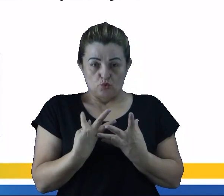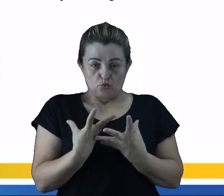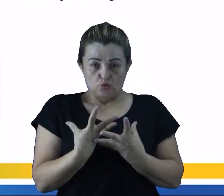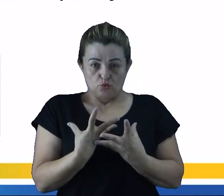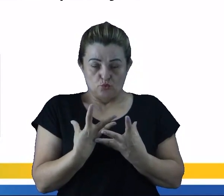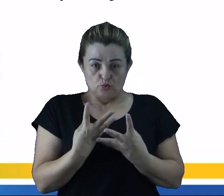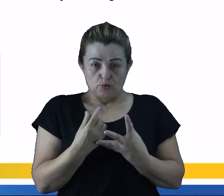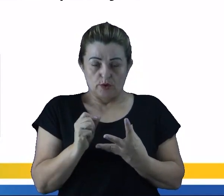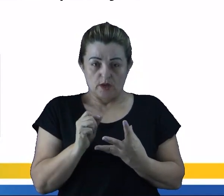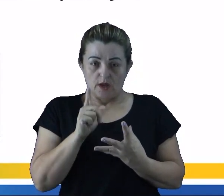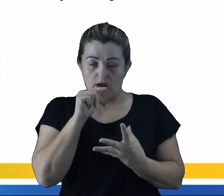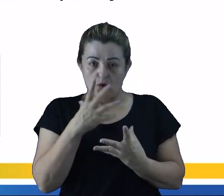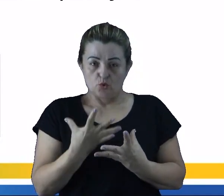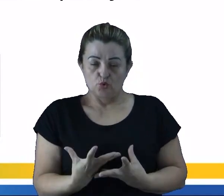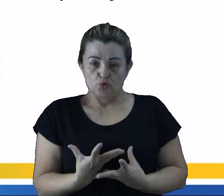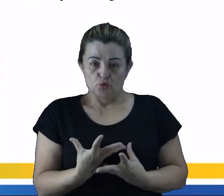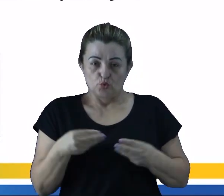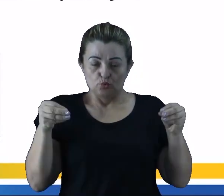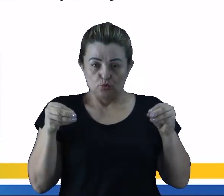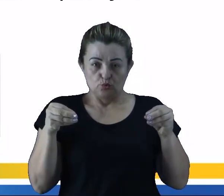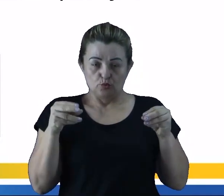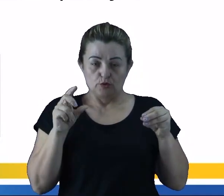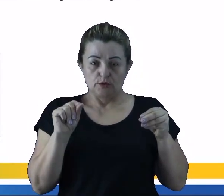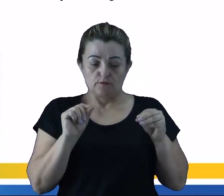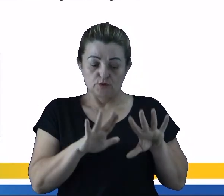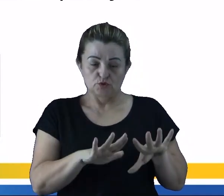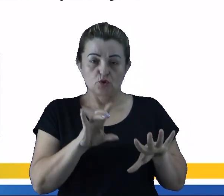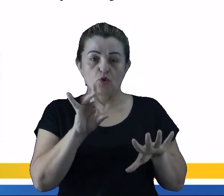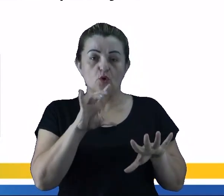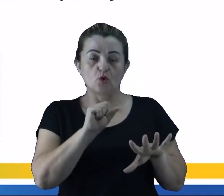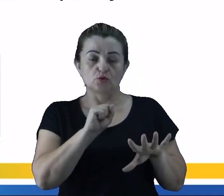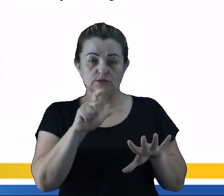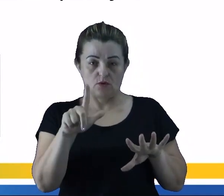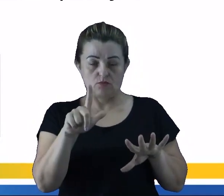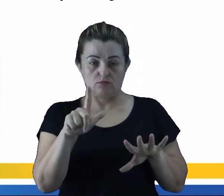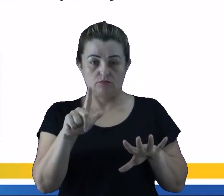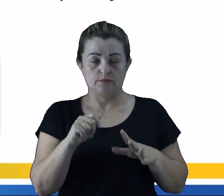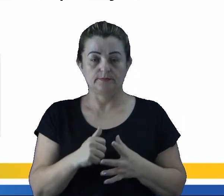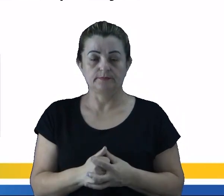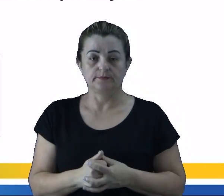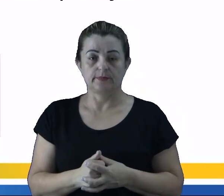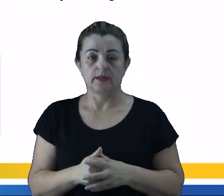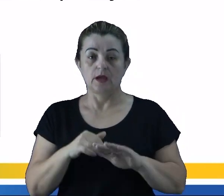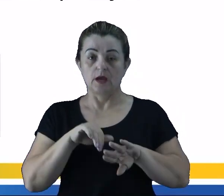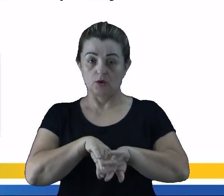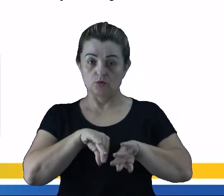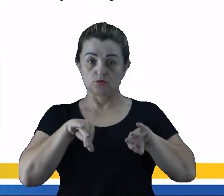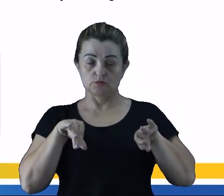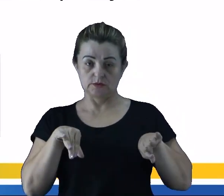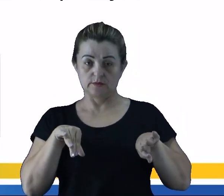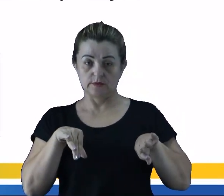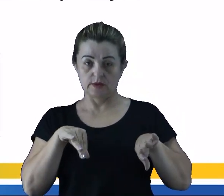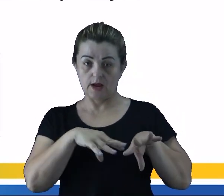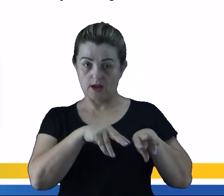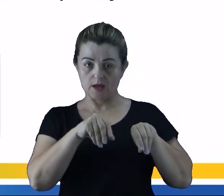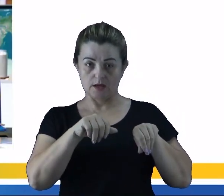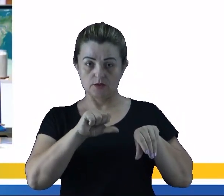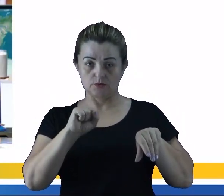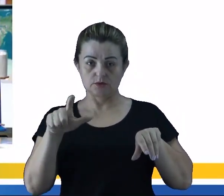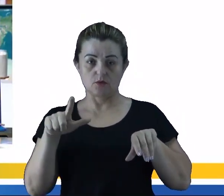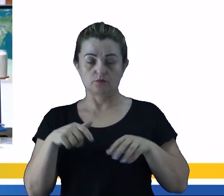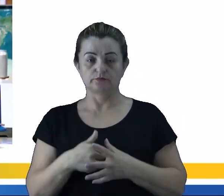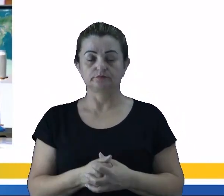vaporizada e fique somente o sal. Então, a gente consegue aí separar, né, a areia do sal.